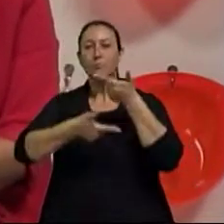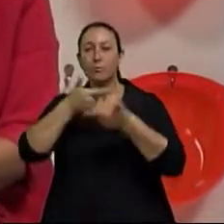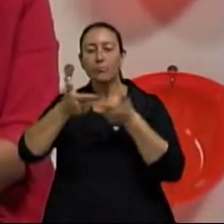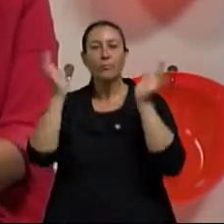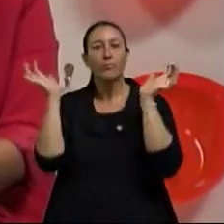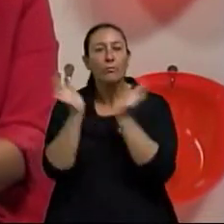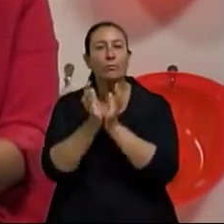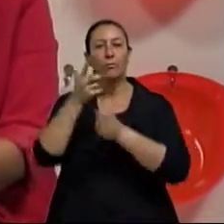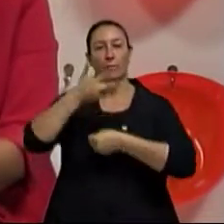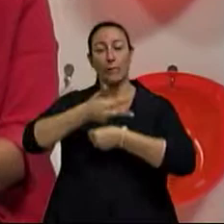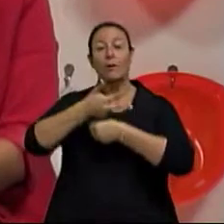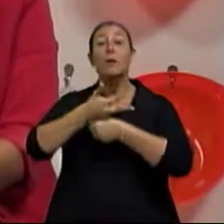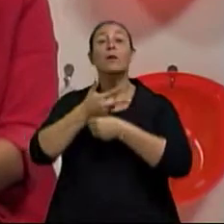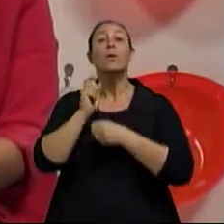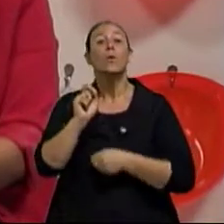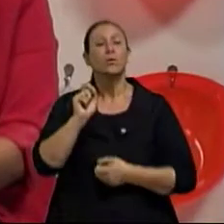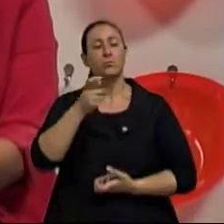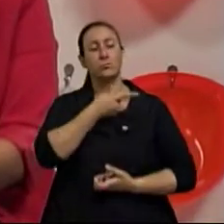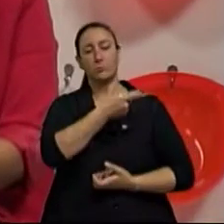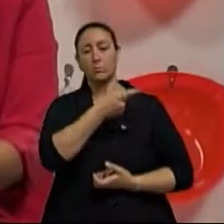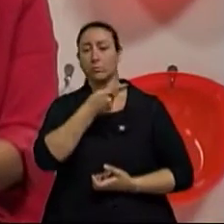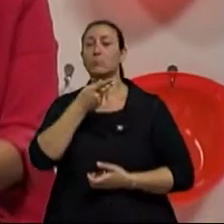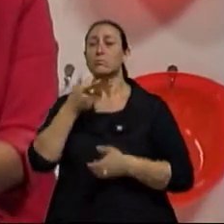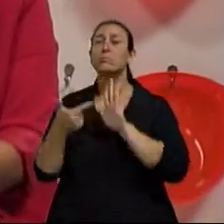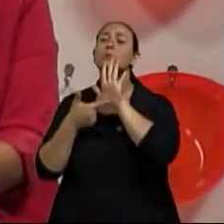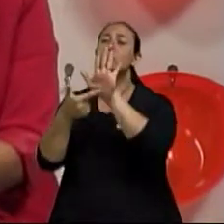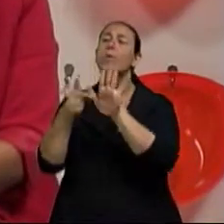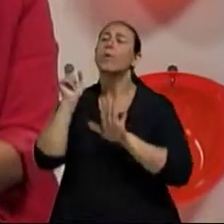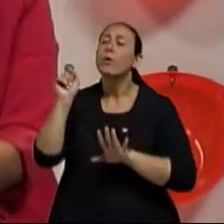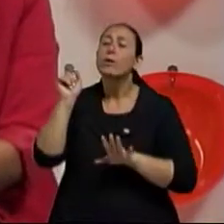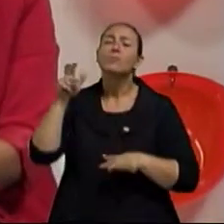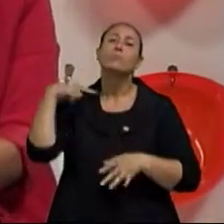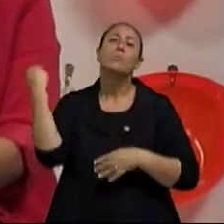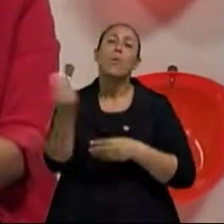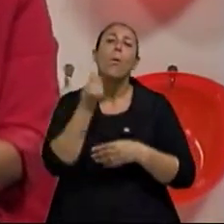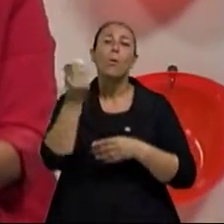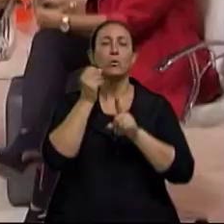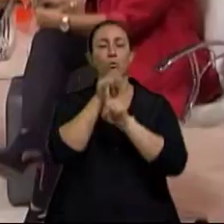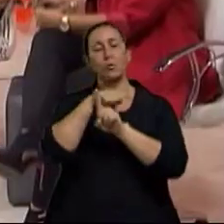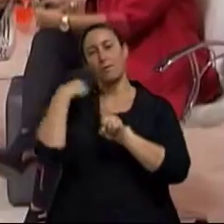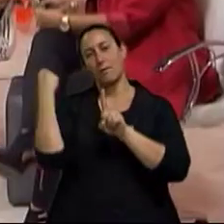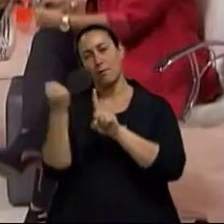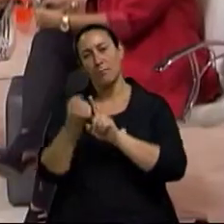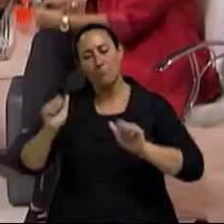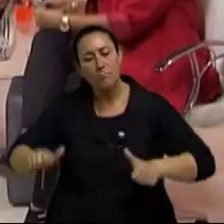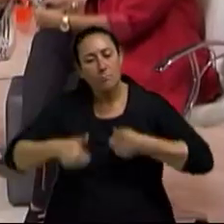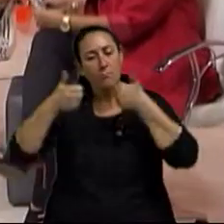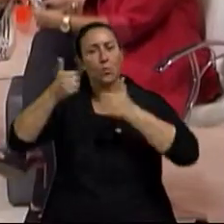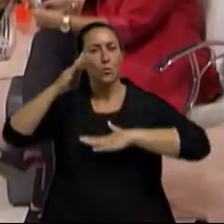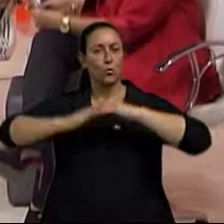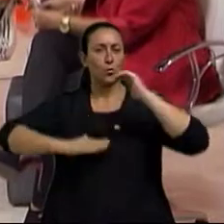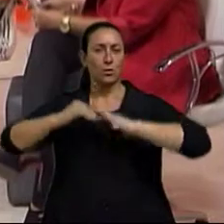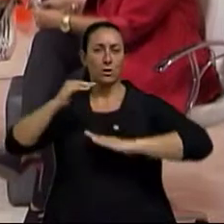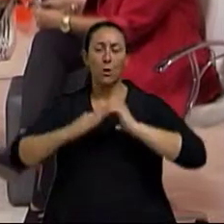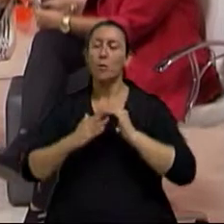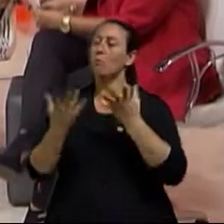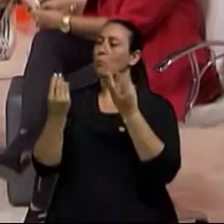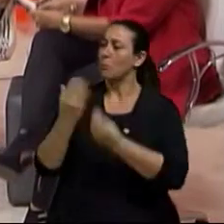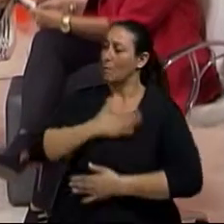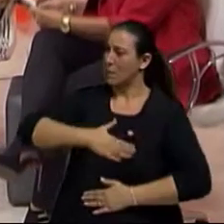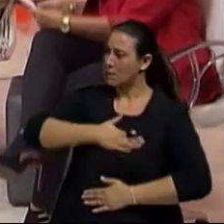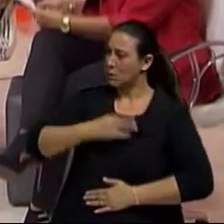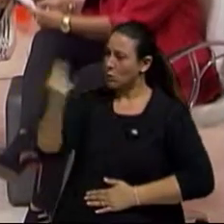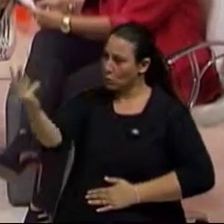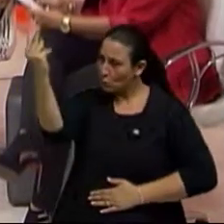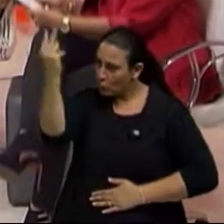mais feliz e mais construtora de uma sociedade melhor. É um prazer ter vocês dois no programa, para que a gente